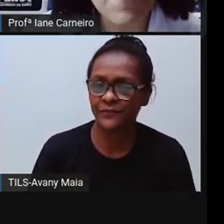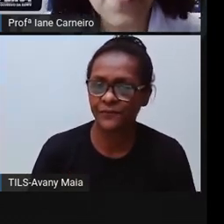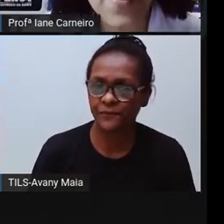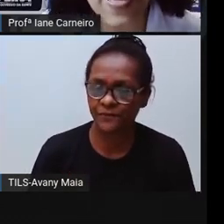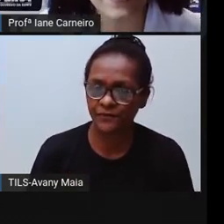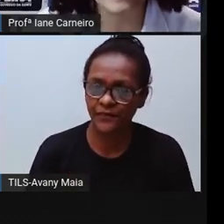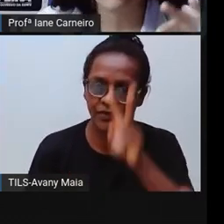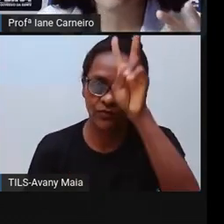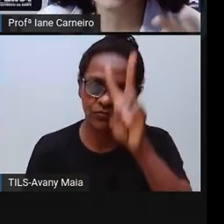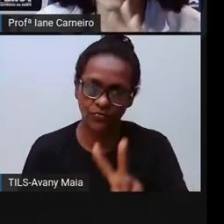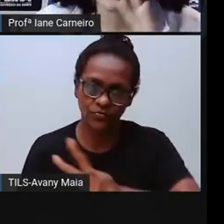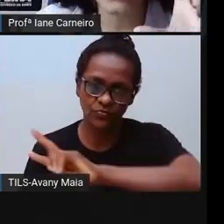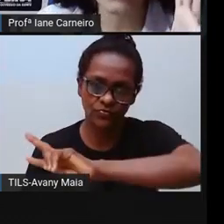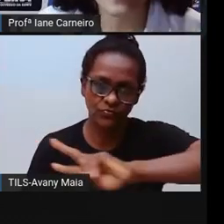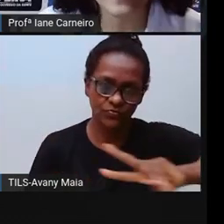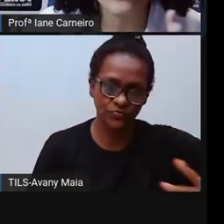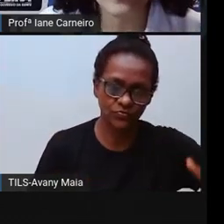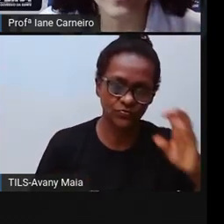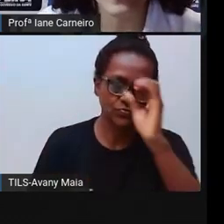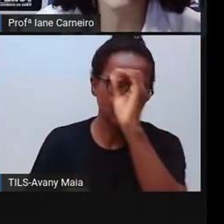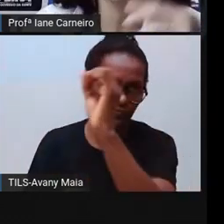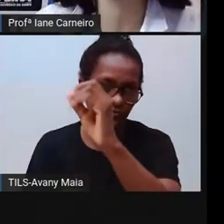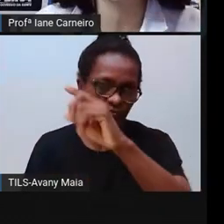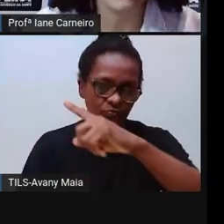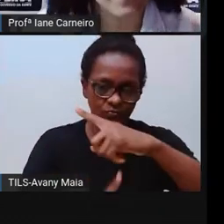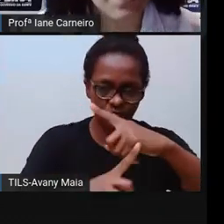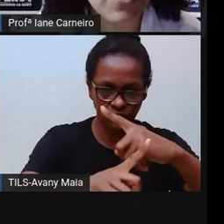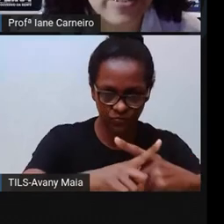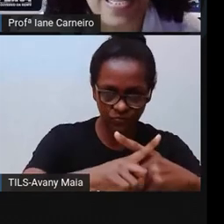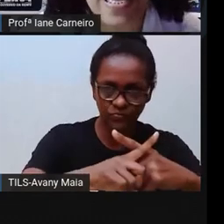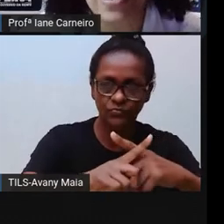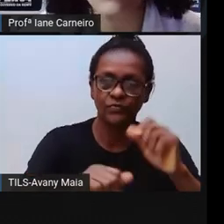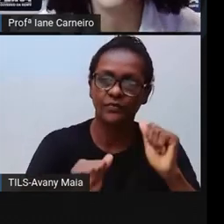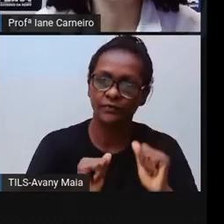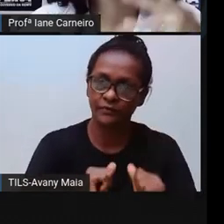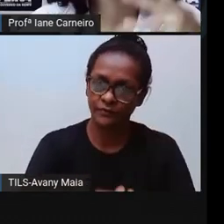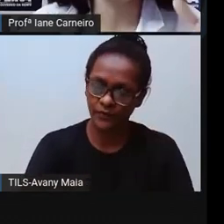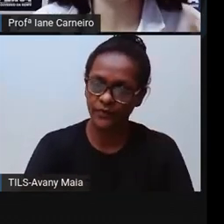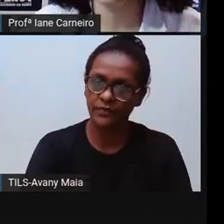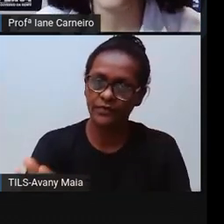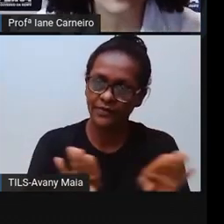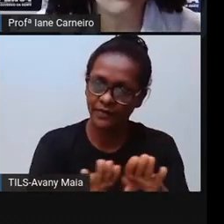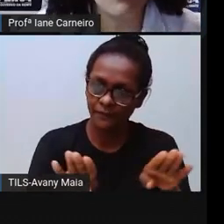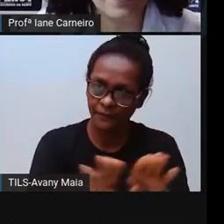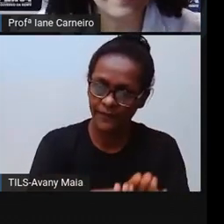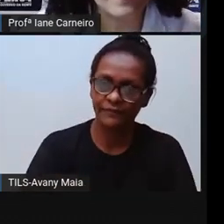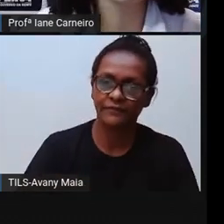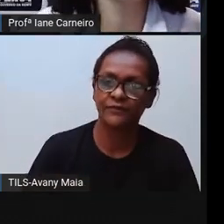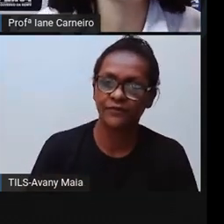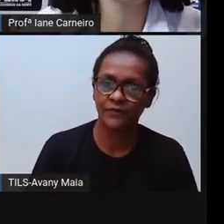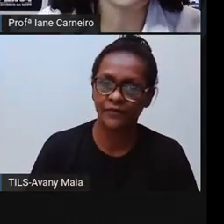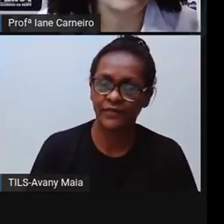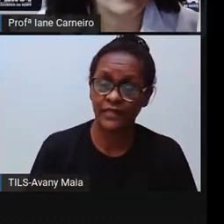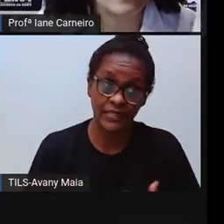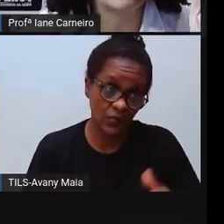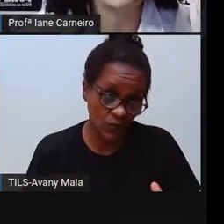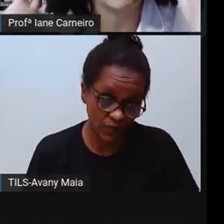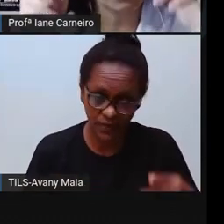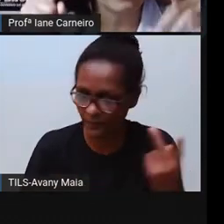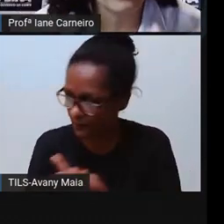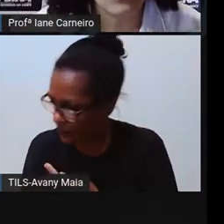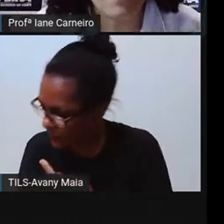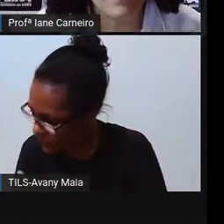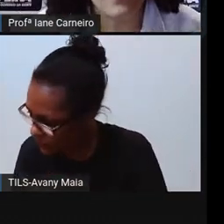da velha que dá pra fazer com palito de dente. E tampinha também de garrafa. Quem não tiver o palito, pode fazer. Aí,